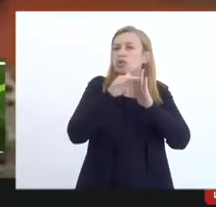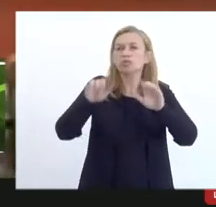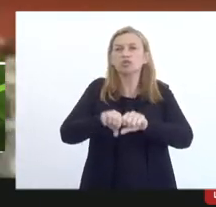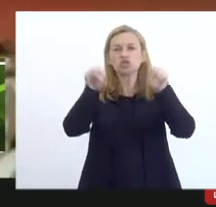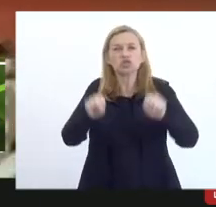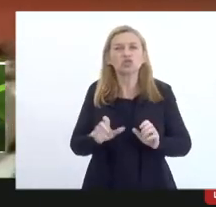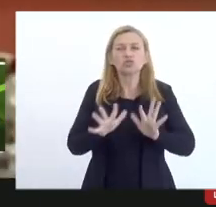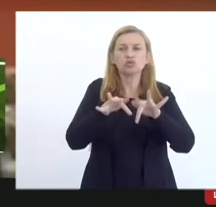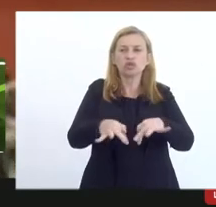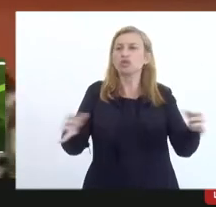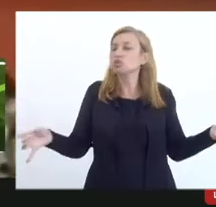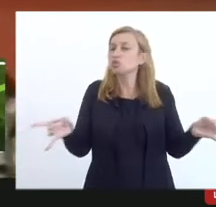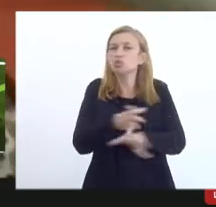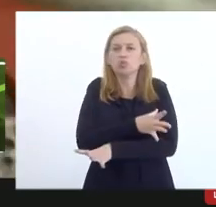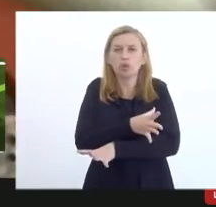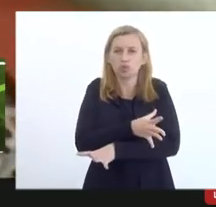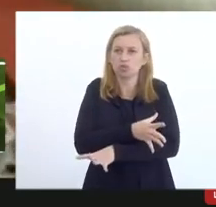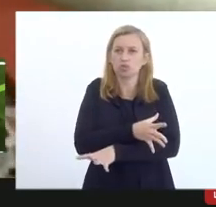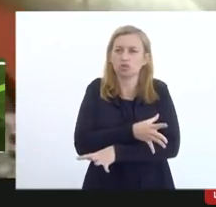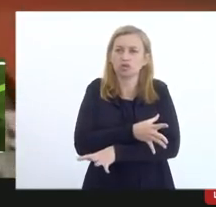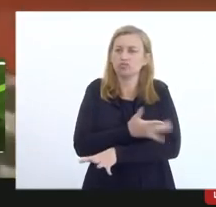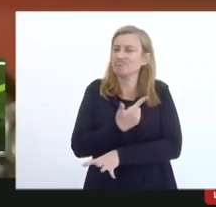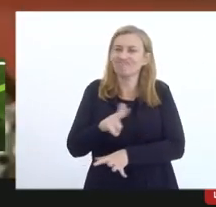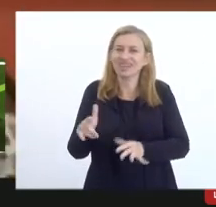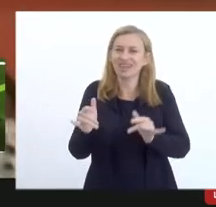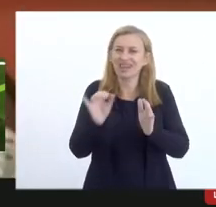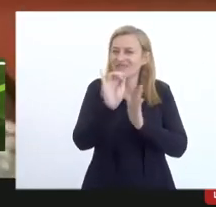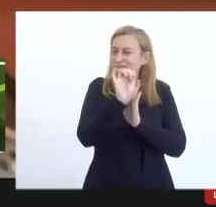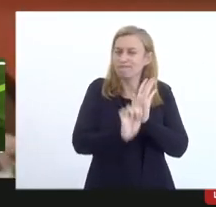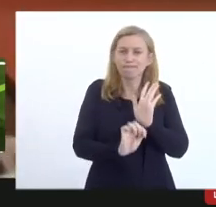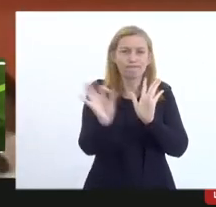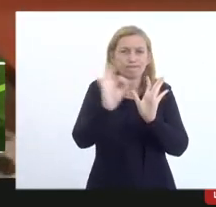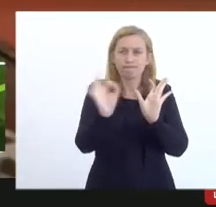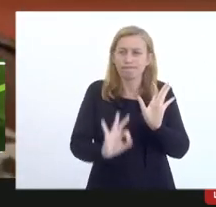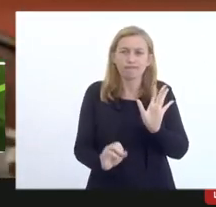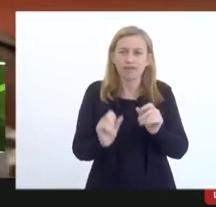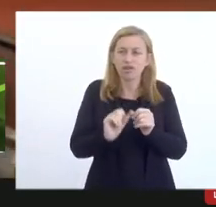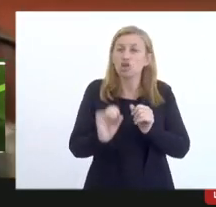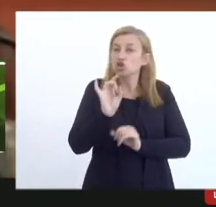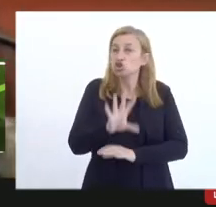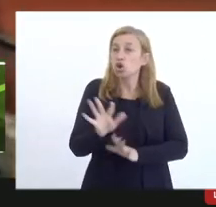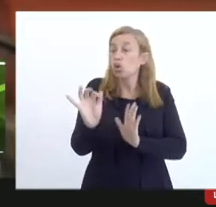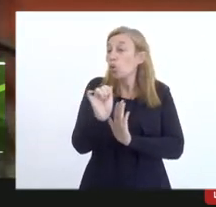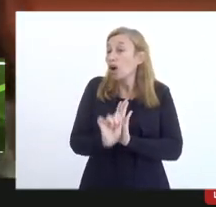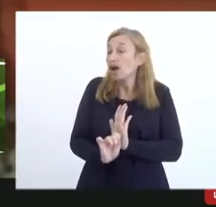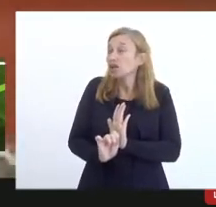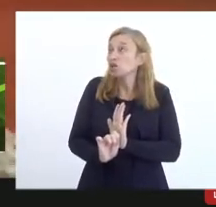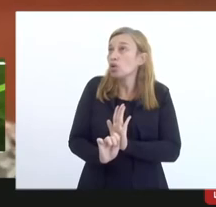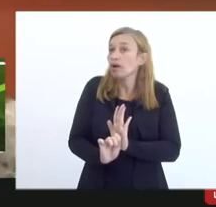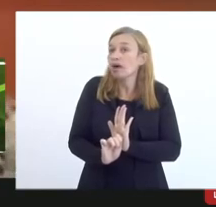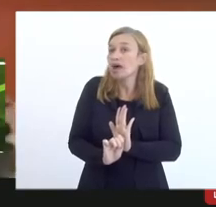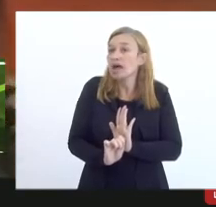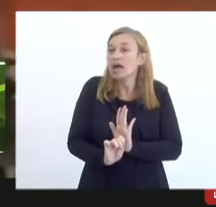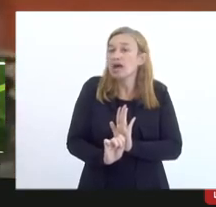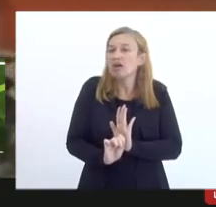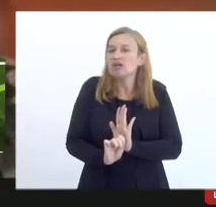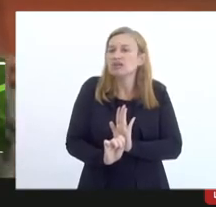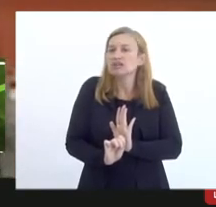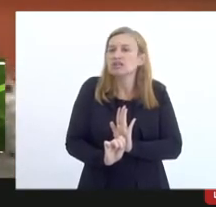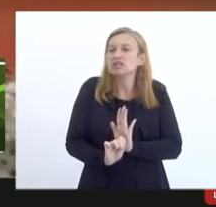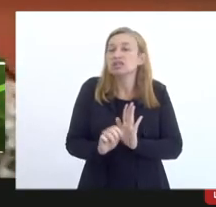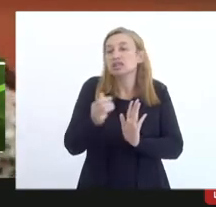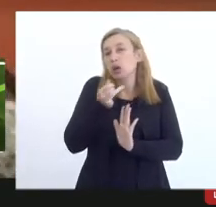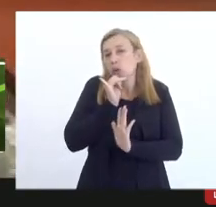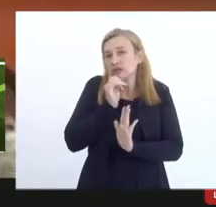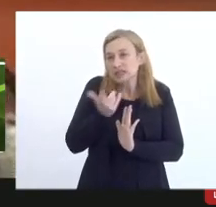está tudo pronto não tem mais relatório nenhum para fazer a não ser o relatório que tem até um